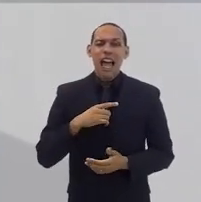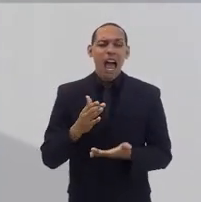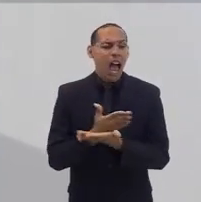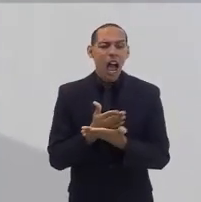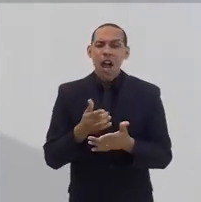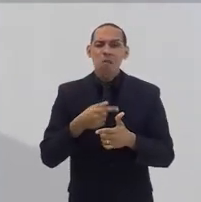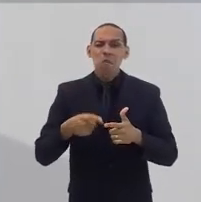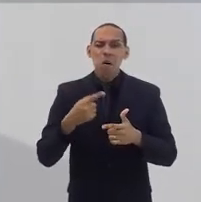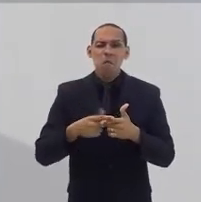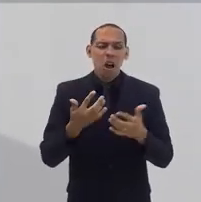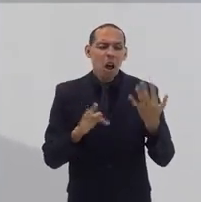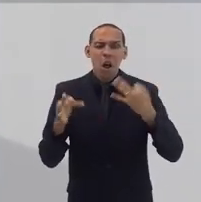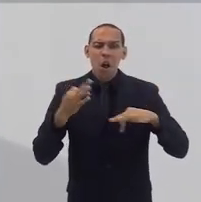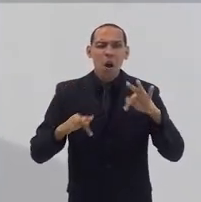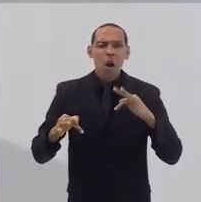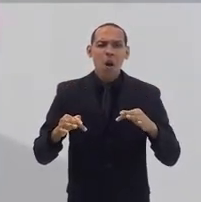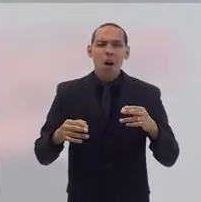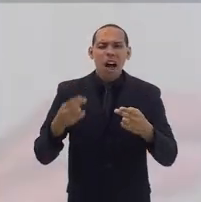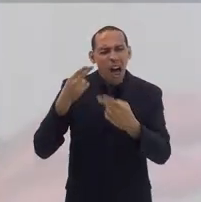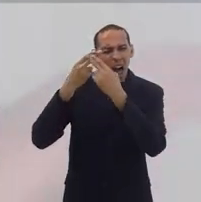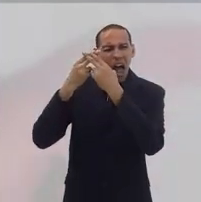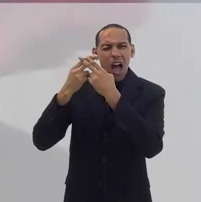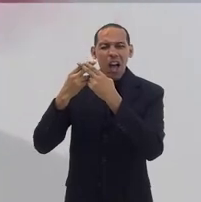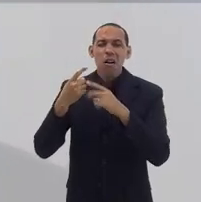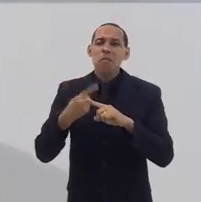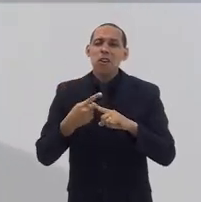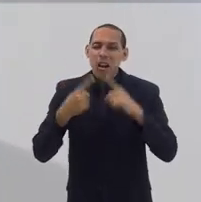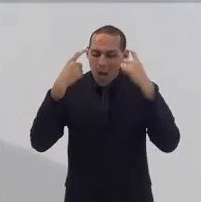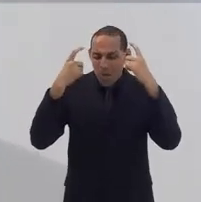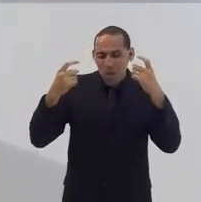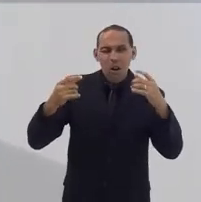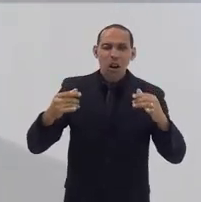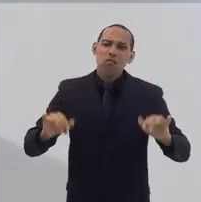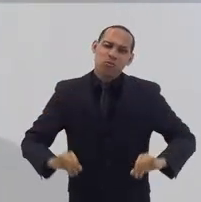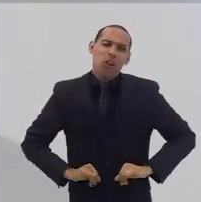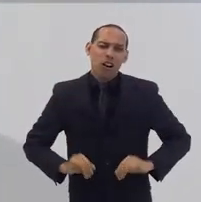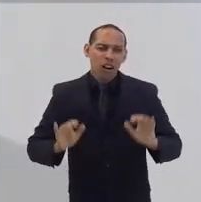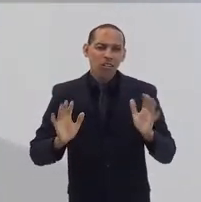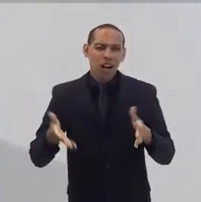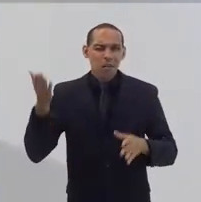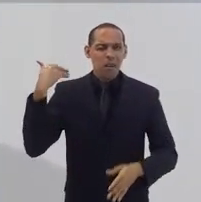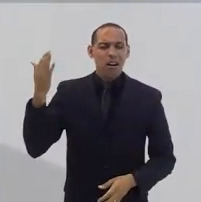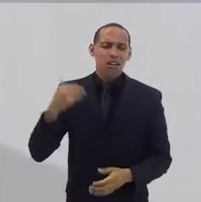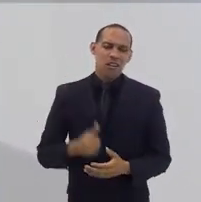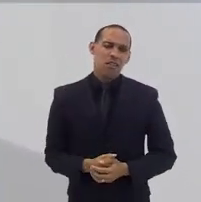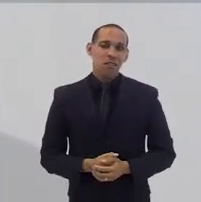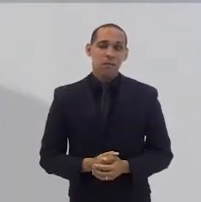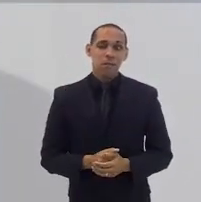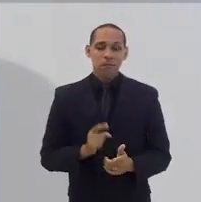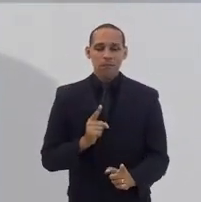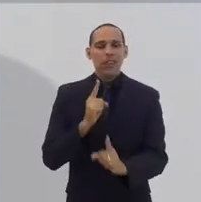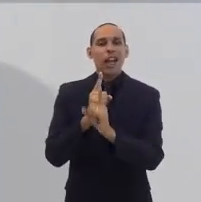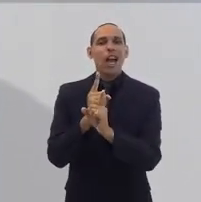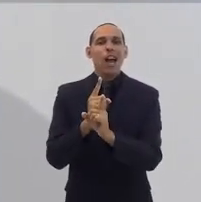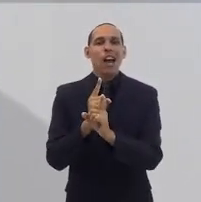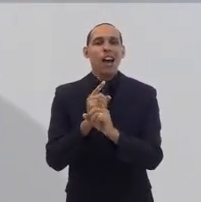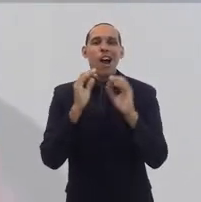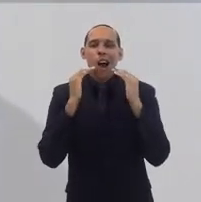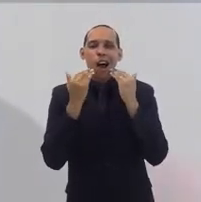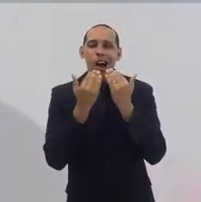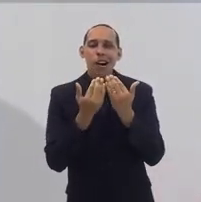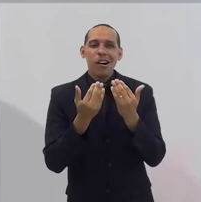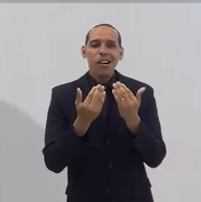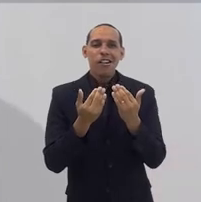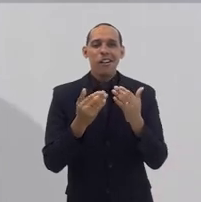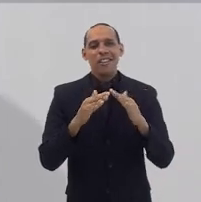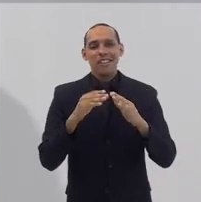alguma ferida, fruto de alguma violência que o fundamentalismo opera. E encontraram na nossa